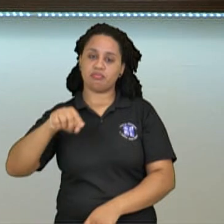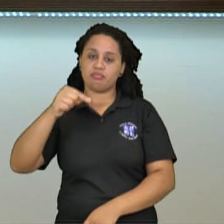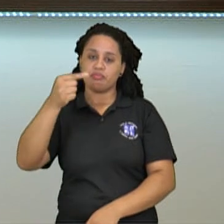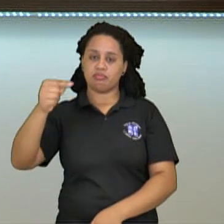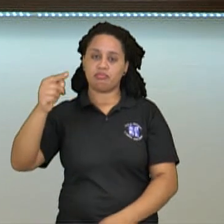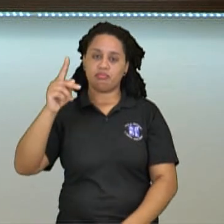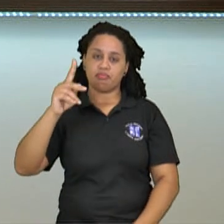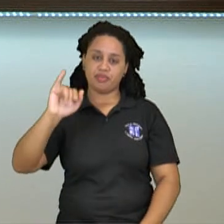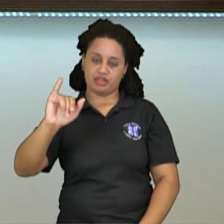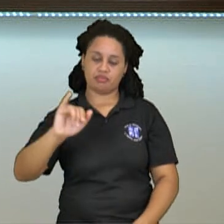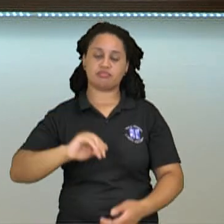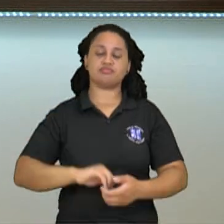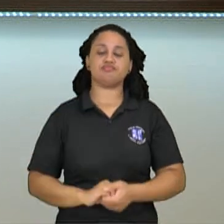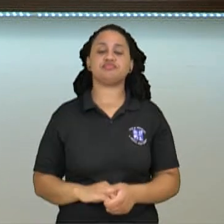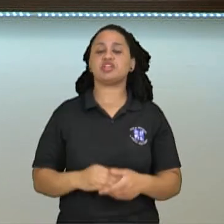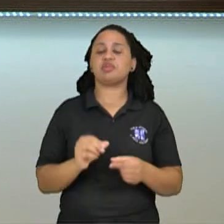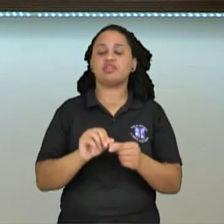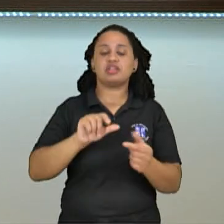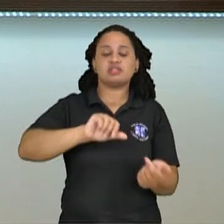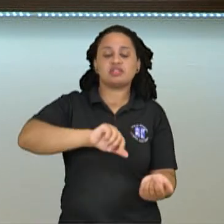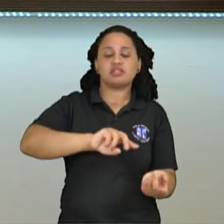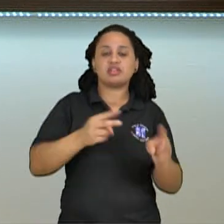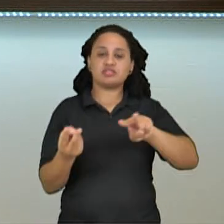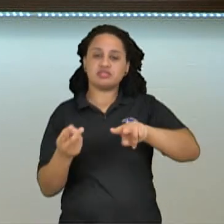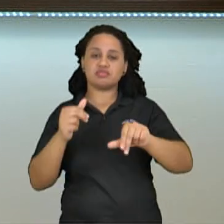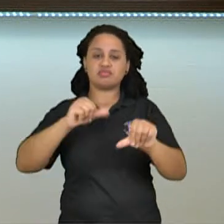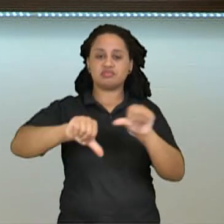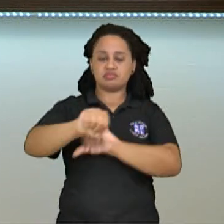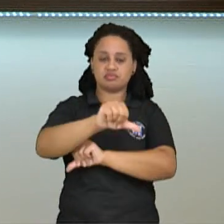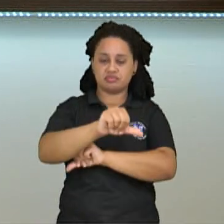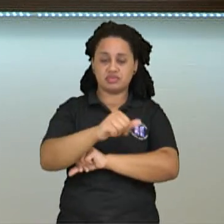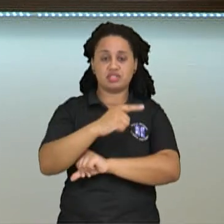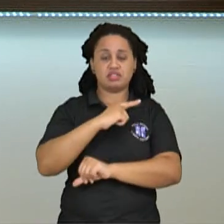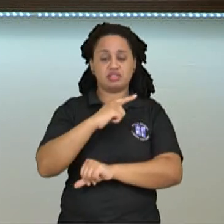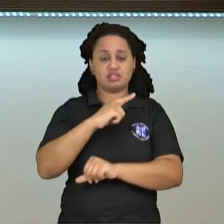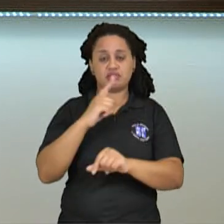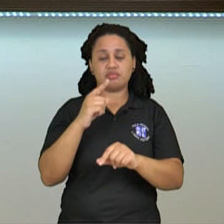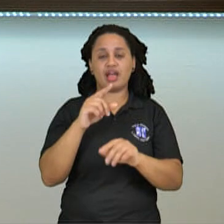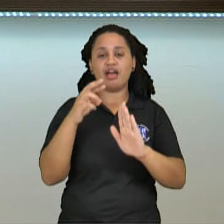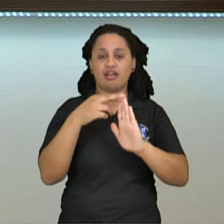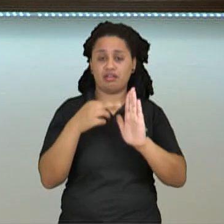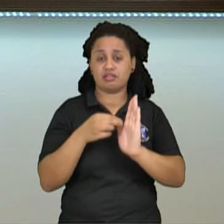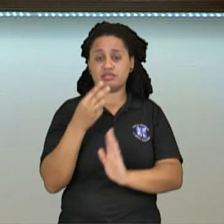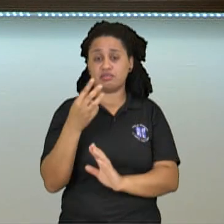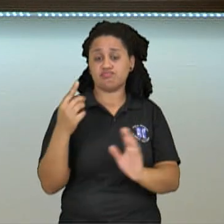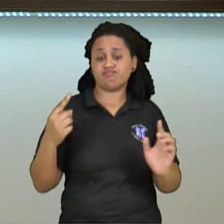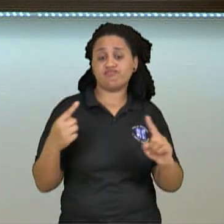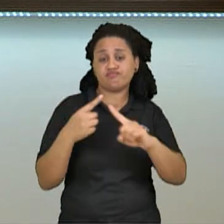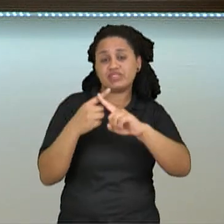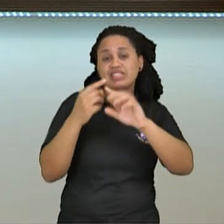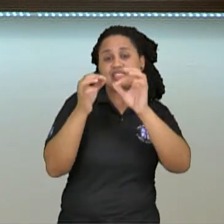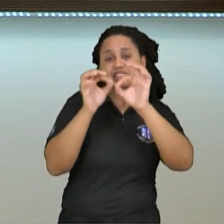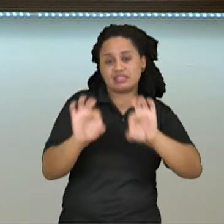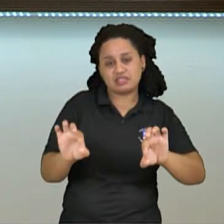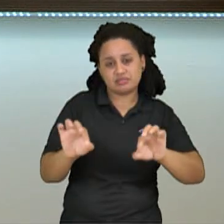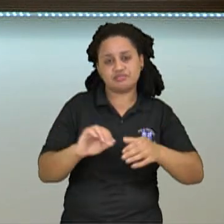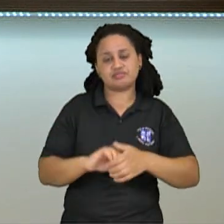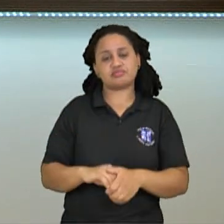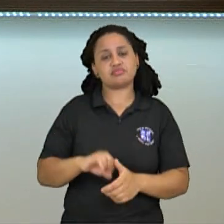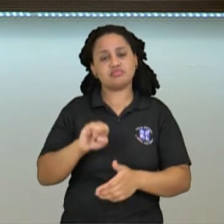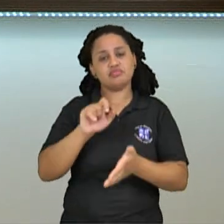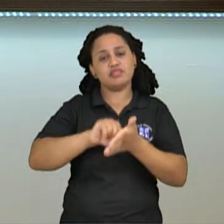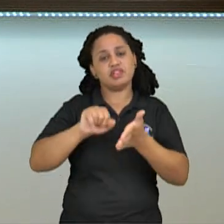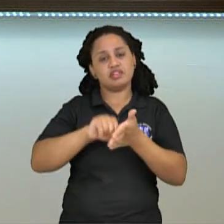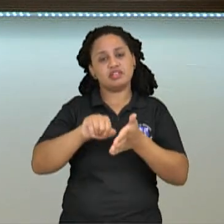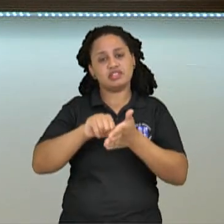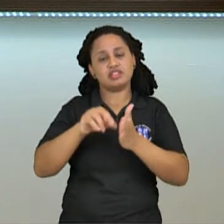unidades de medidas, nós usamos uma regra de três simples. E qual é a informação que a gente usa? Você vai escrever uma regra de três?